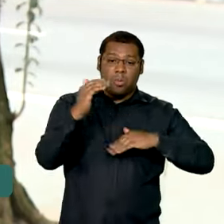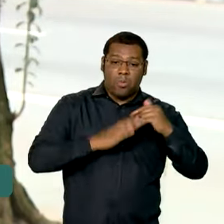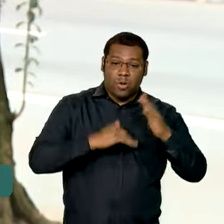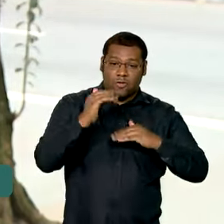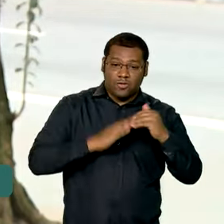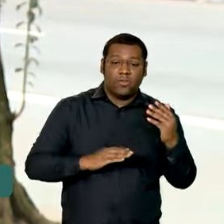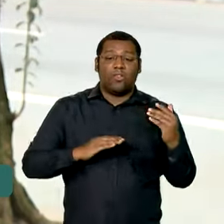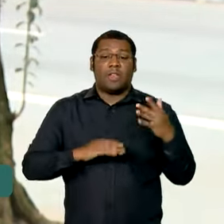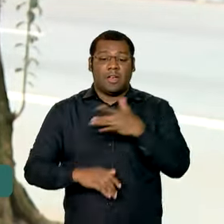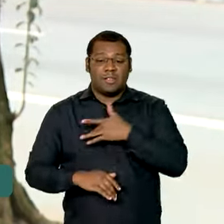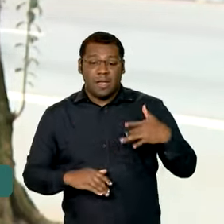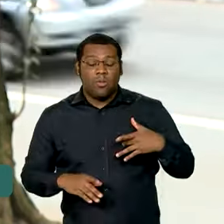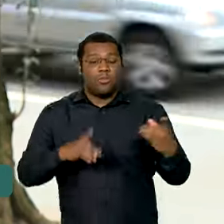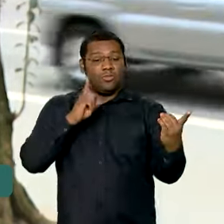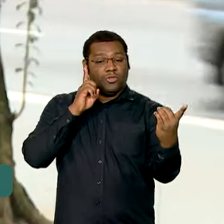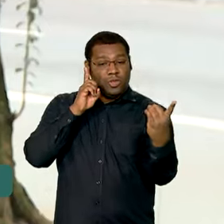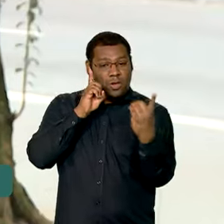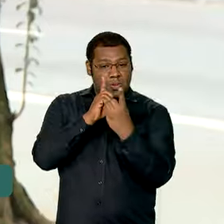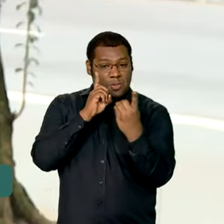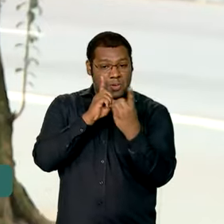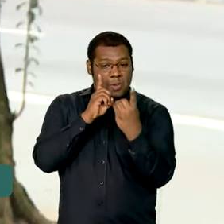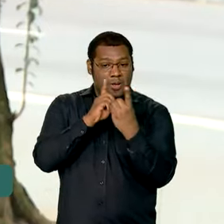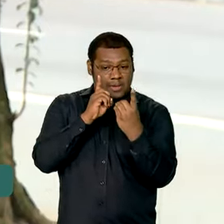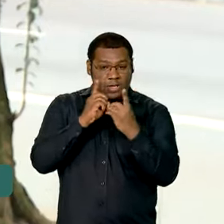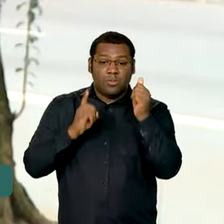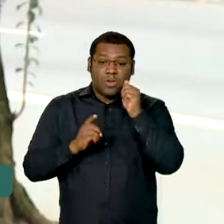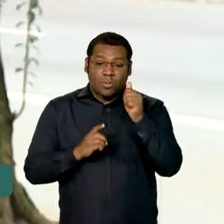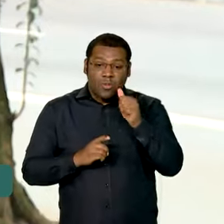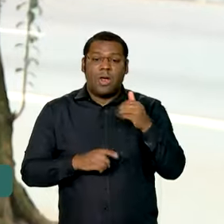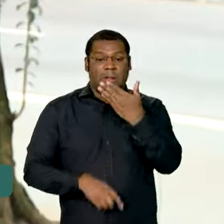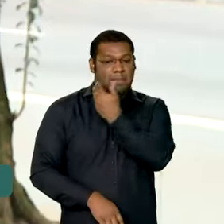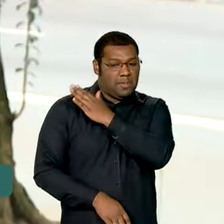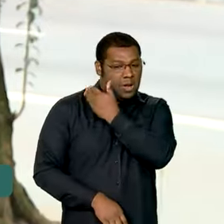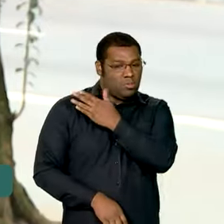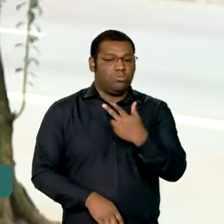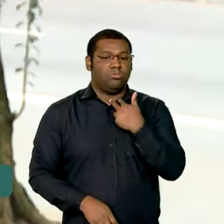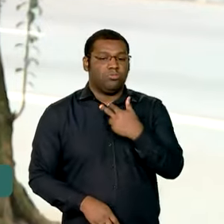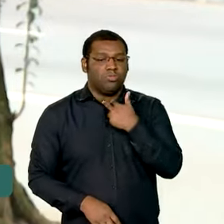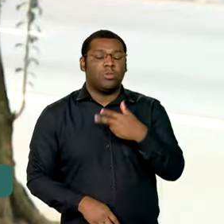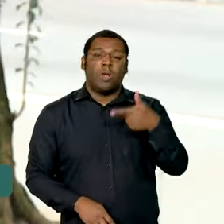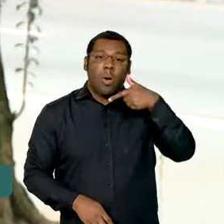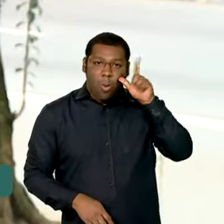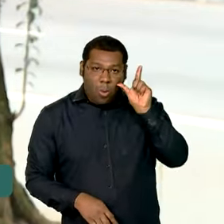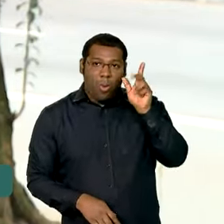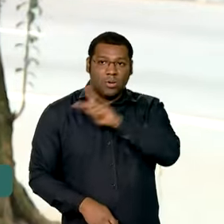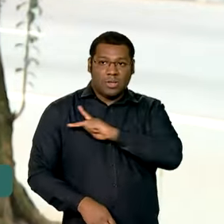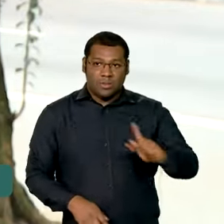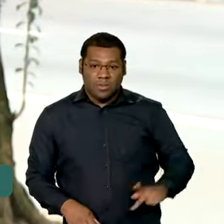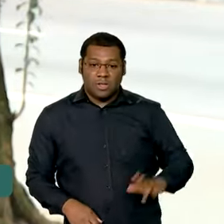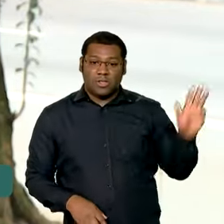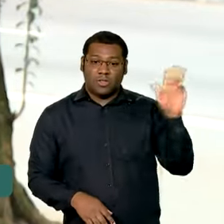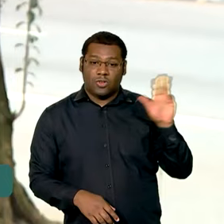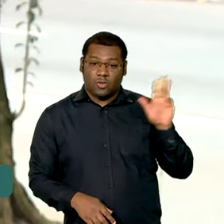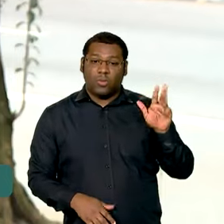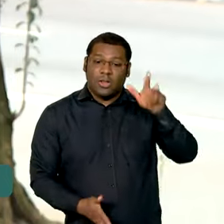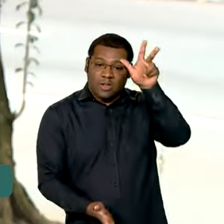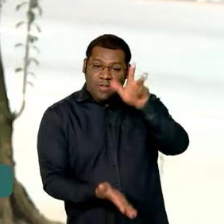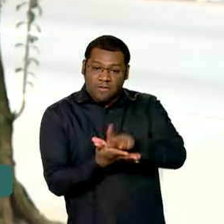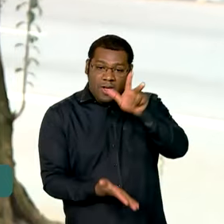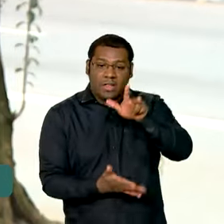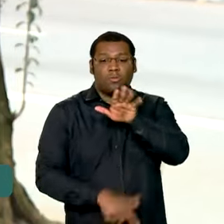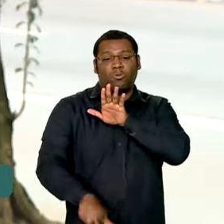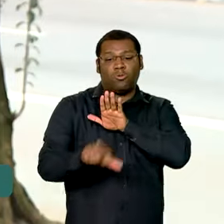com abordagem humanizada e não discriminatória. O presidente Lula, ontem, durante a sanção da lei,